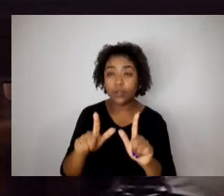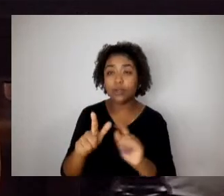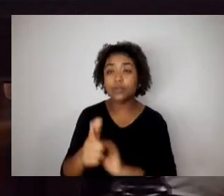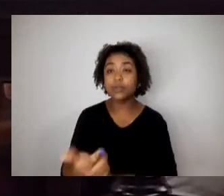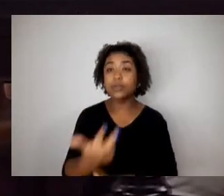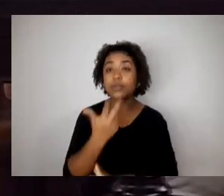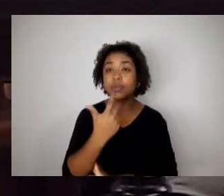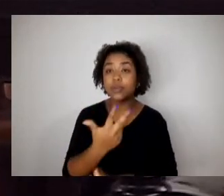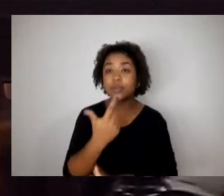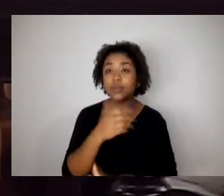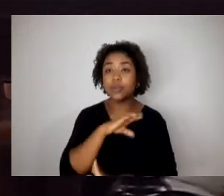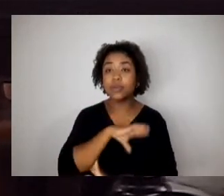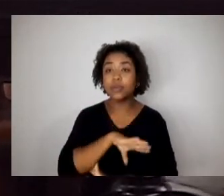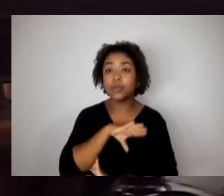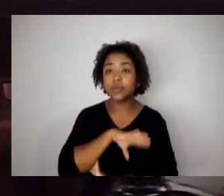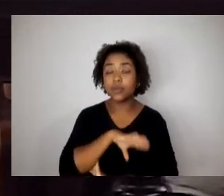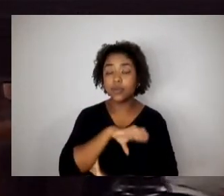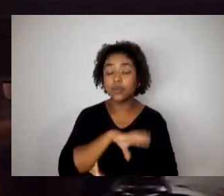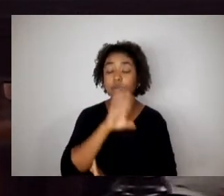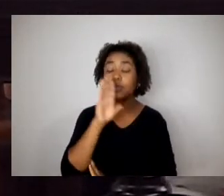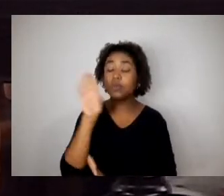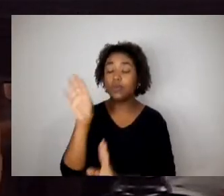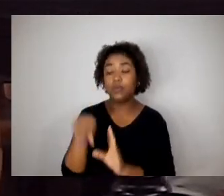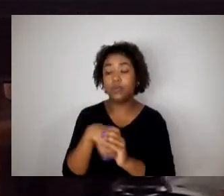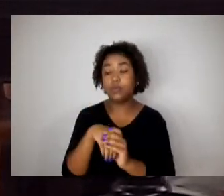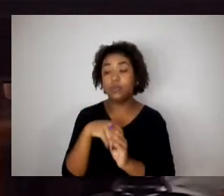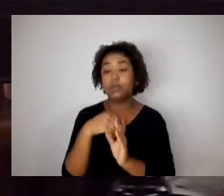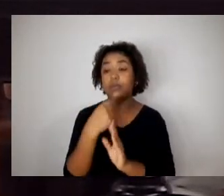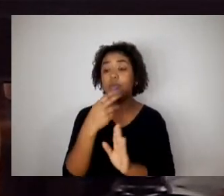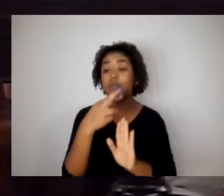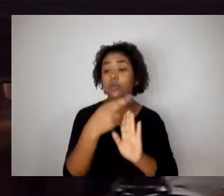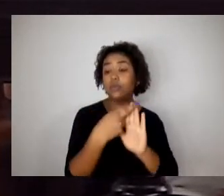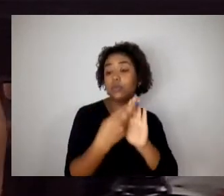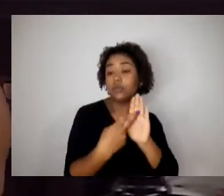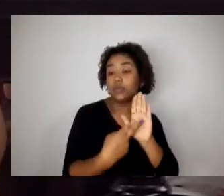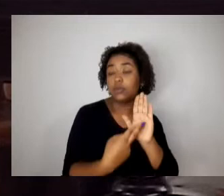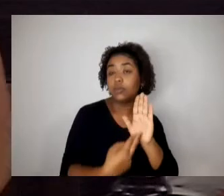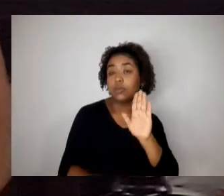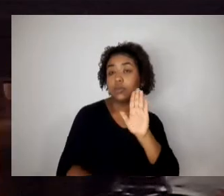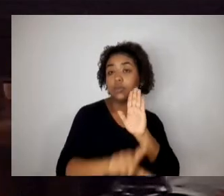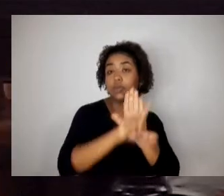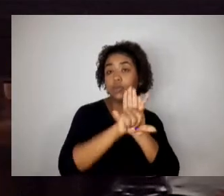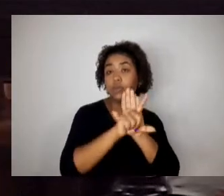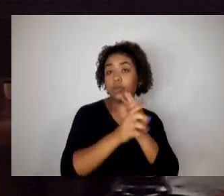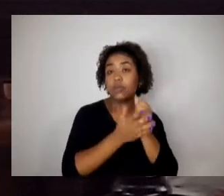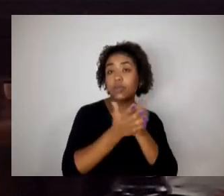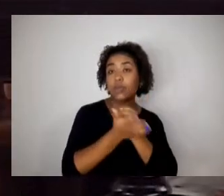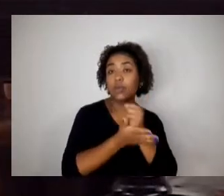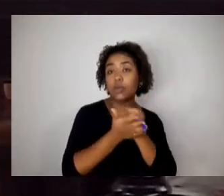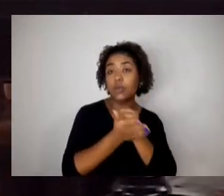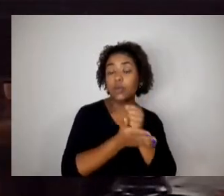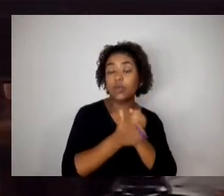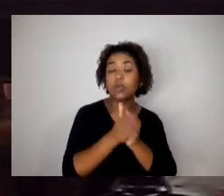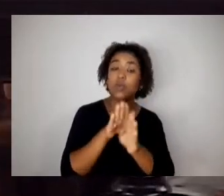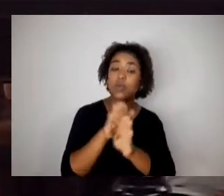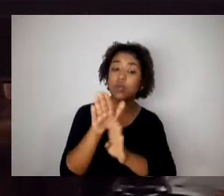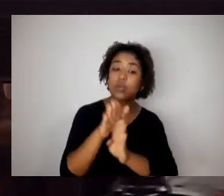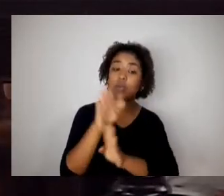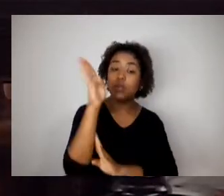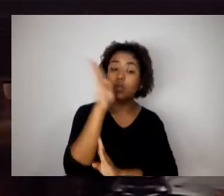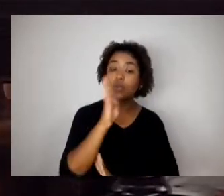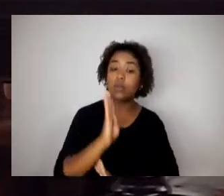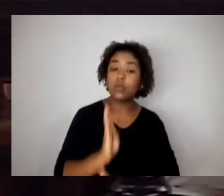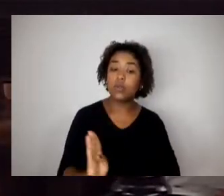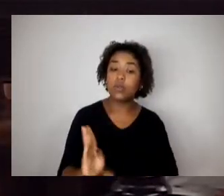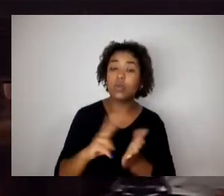nas normas legais de ensino estabelecidos com base nas orientações nacionais de educação pelo vocabulário ortográfico da língua portuguesa e da gramática